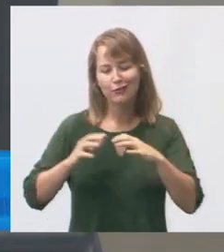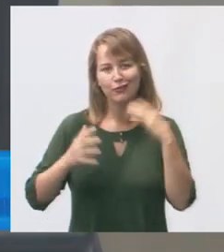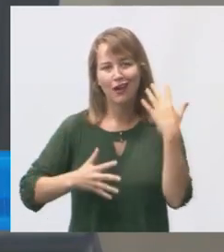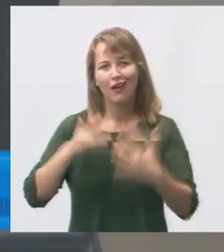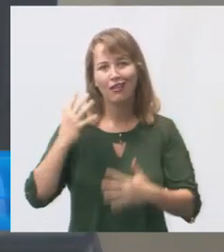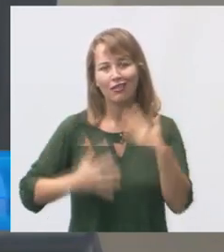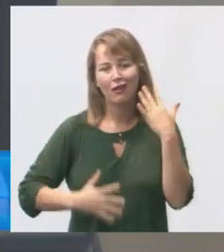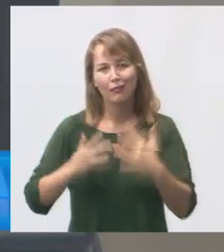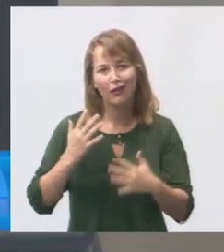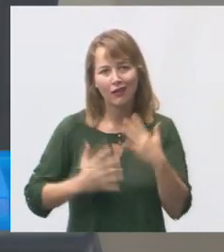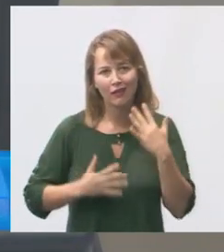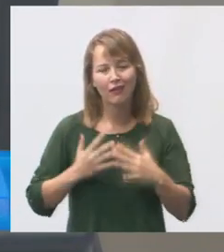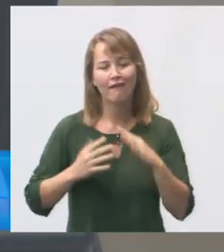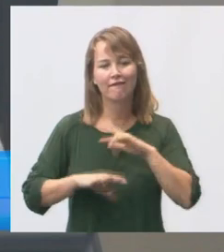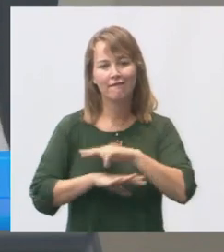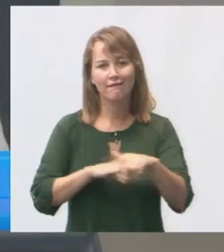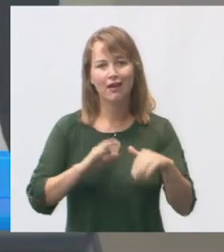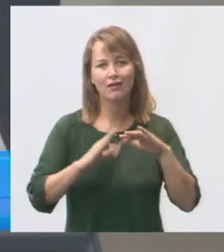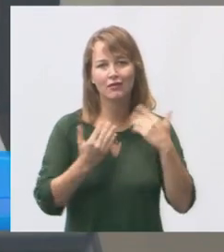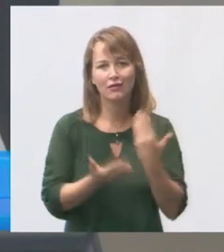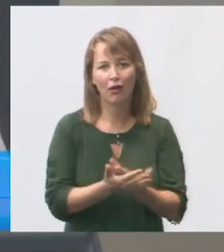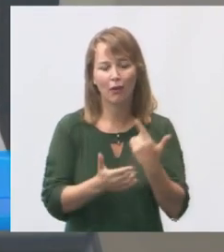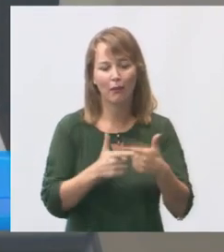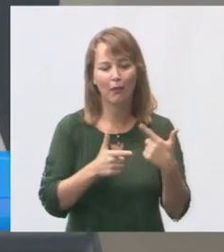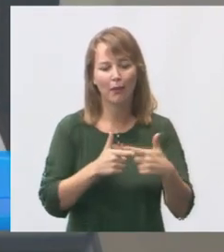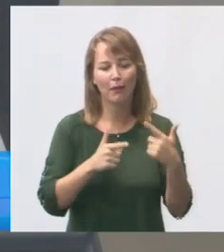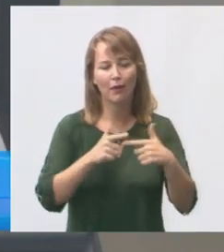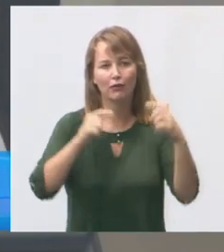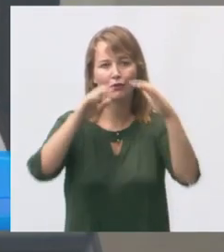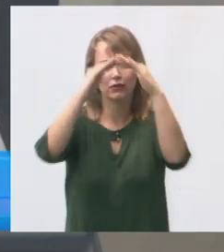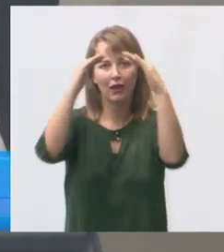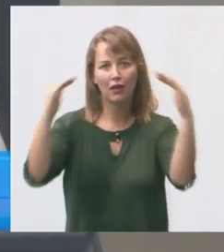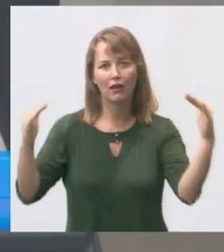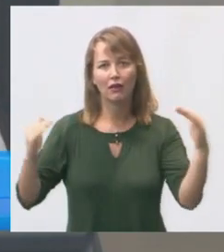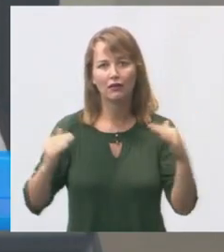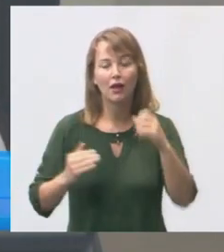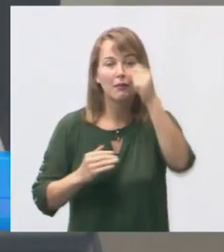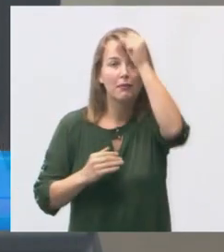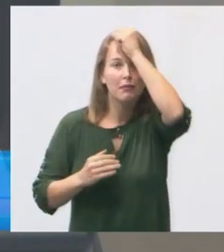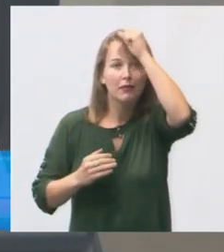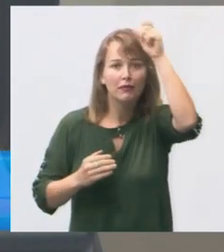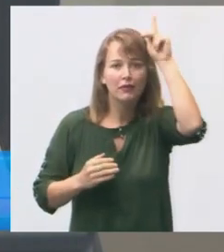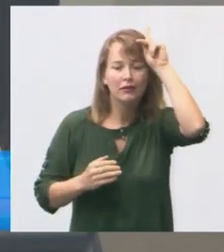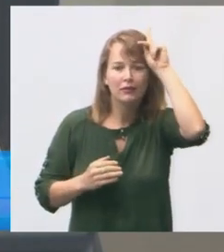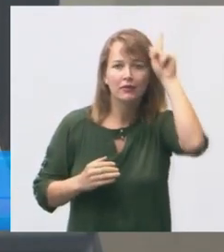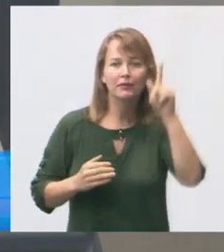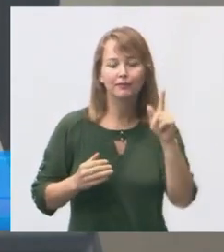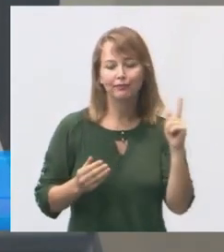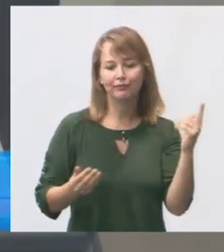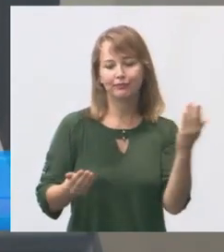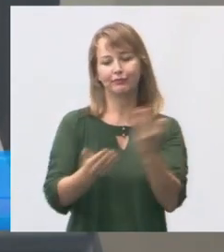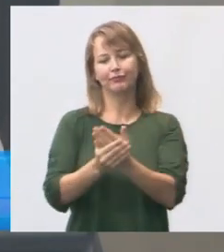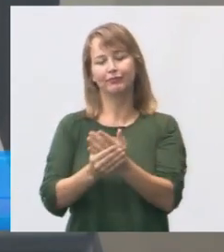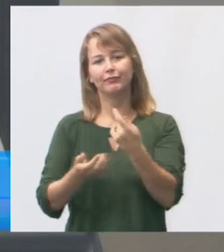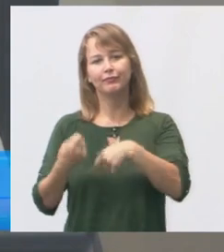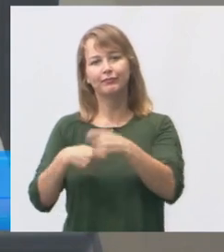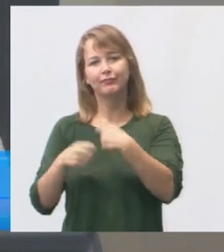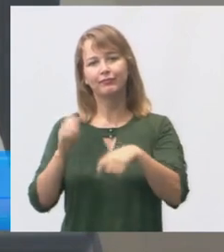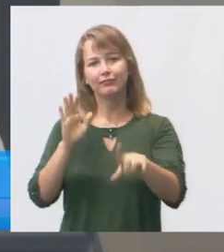gente está identificando várias escolas com problema no telhado. E a prefeitura entrou com uma adim numa lei